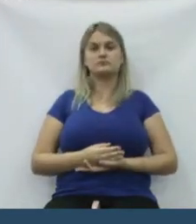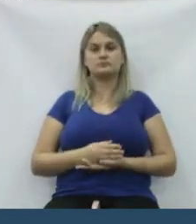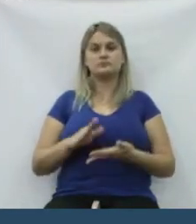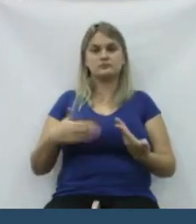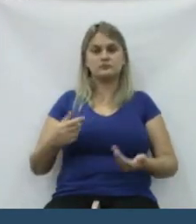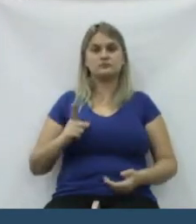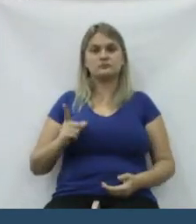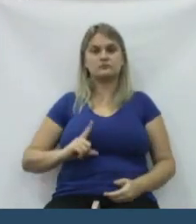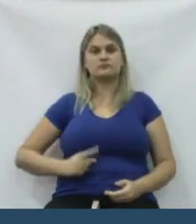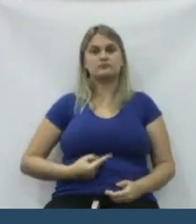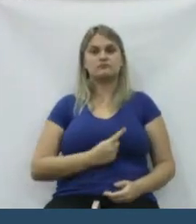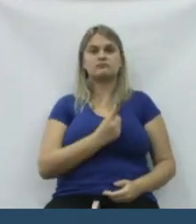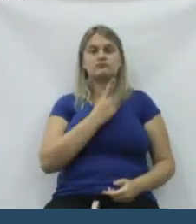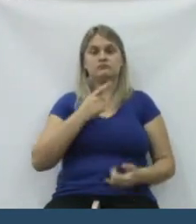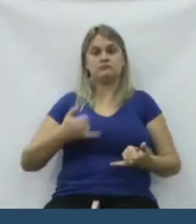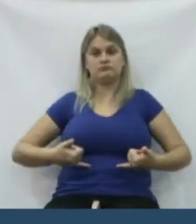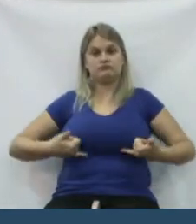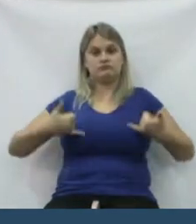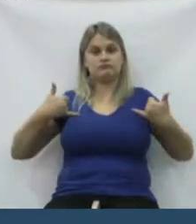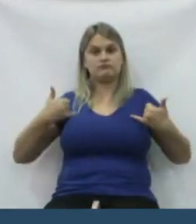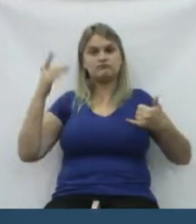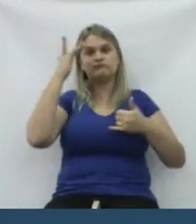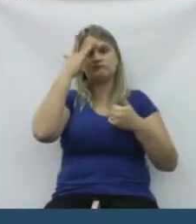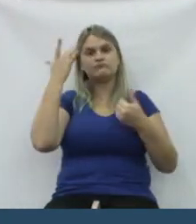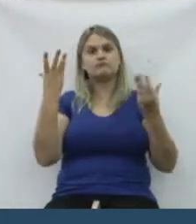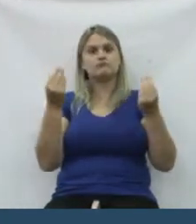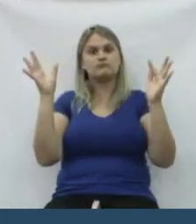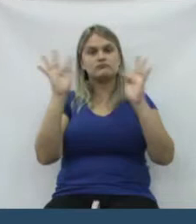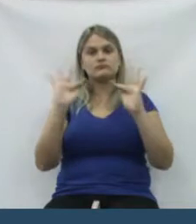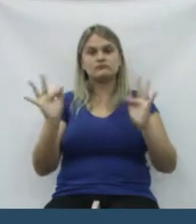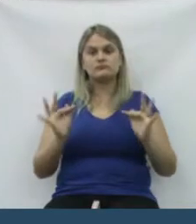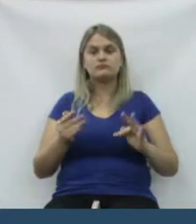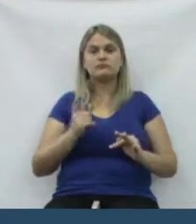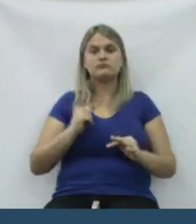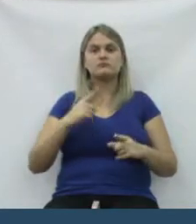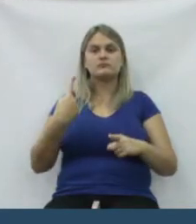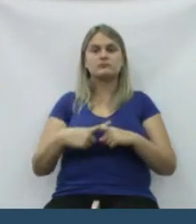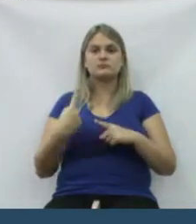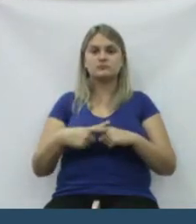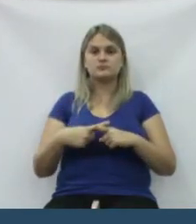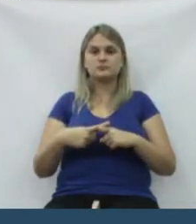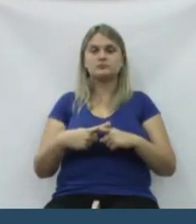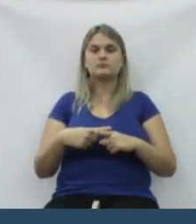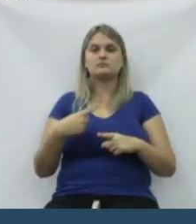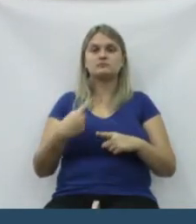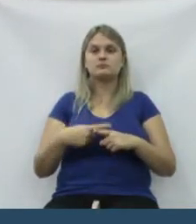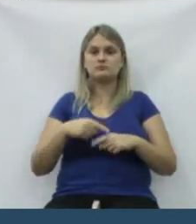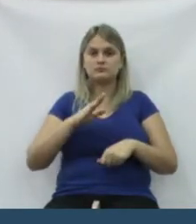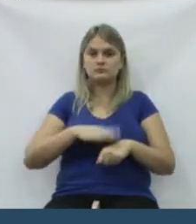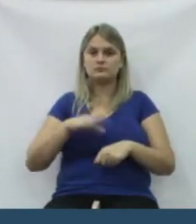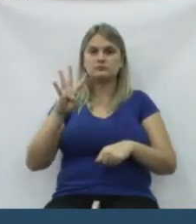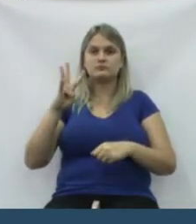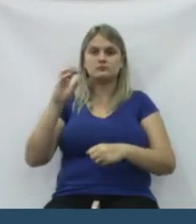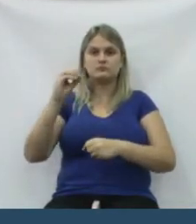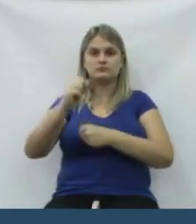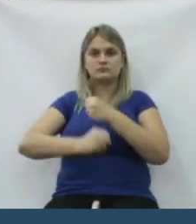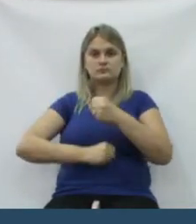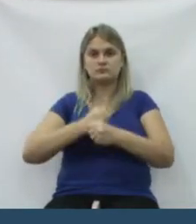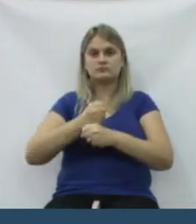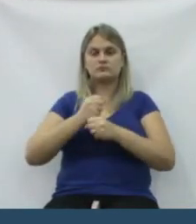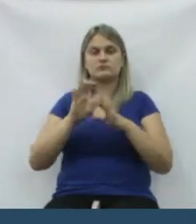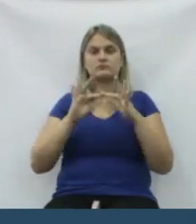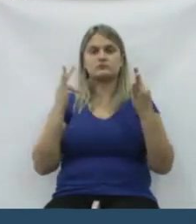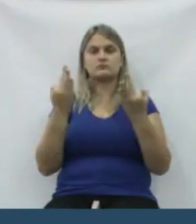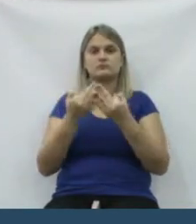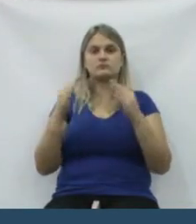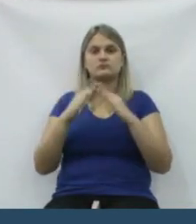Então, motivo de orgulho, o pessoal lá também está bastante satisfeito, feliz. Por quê? Porque mais de 40 anos